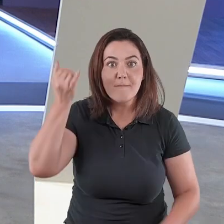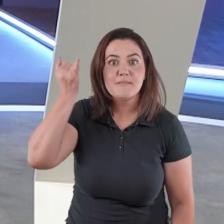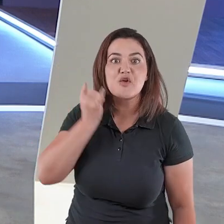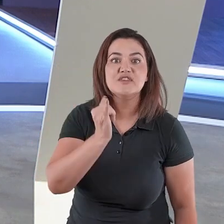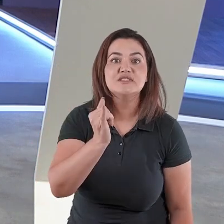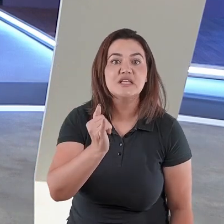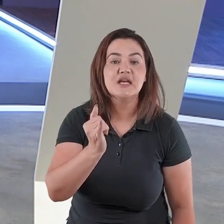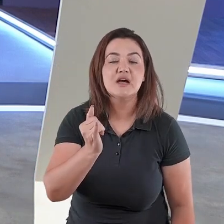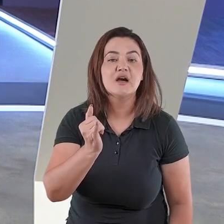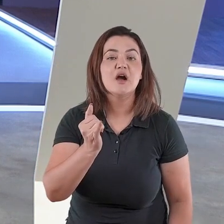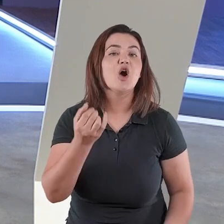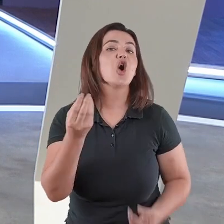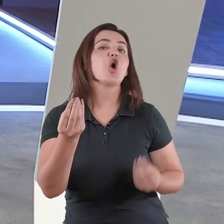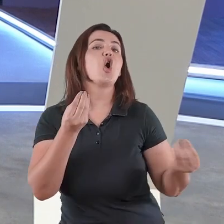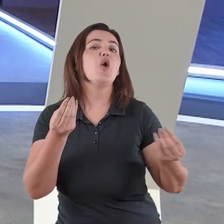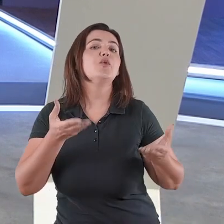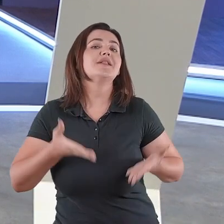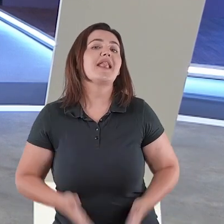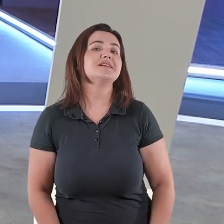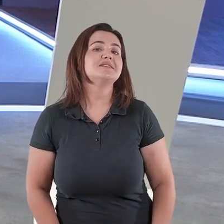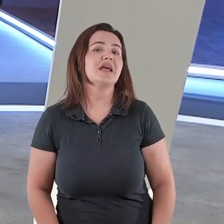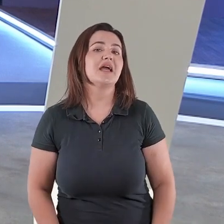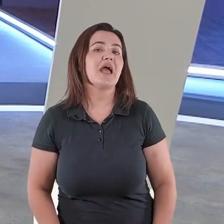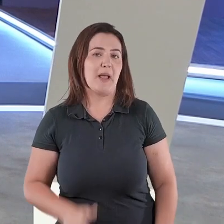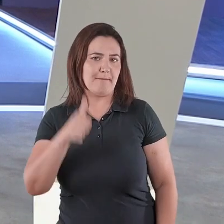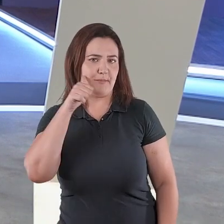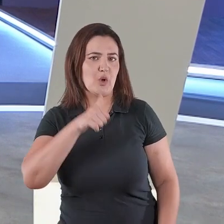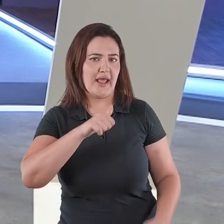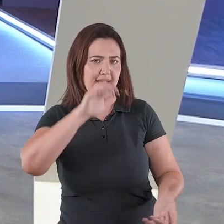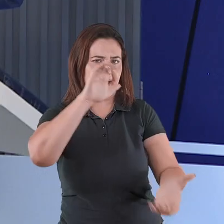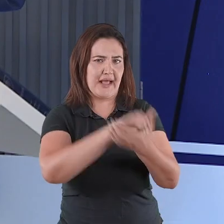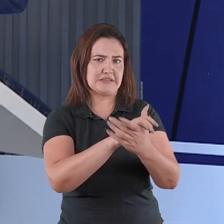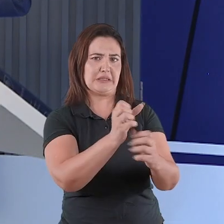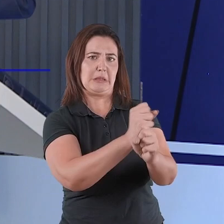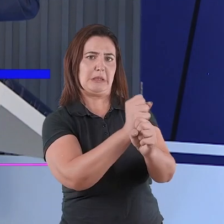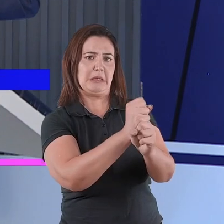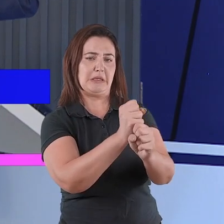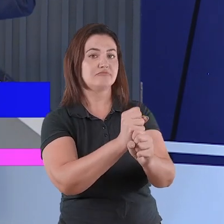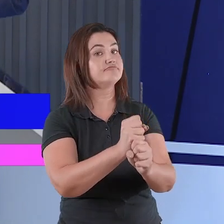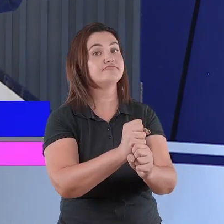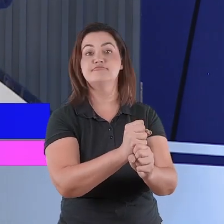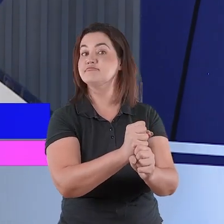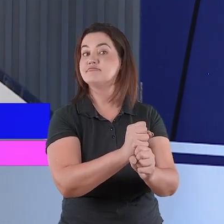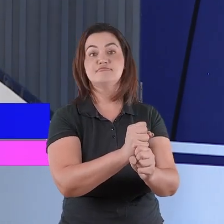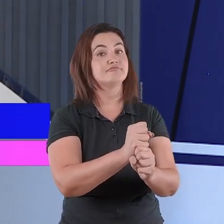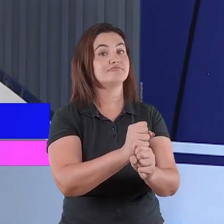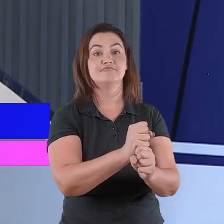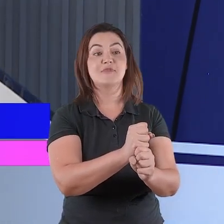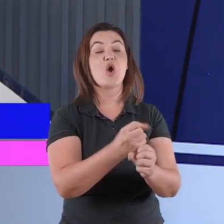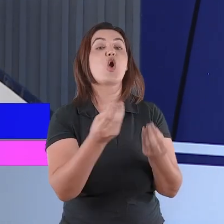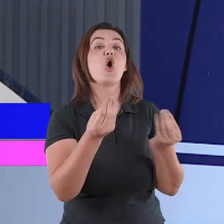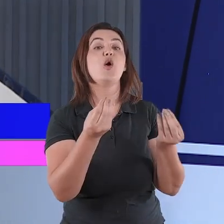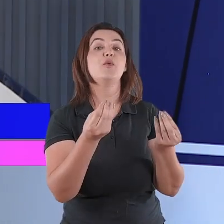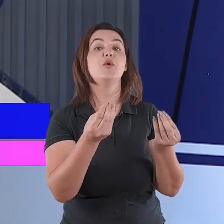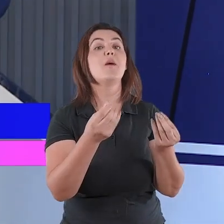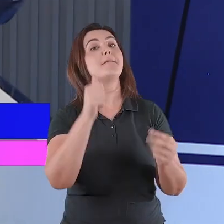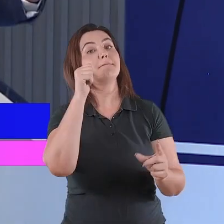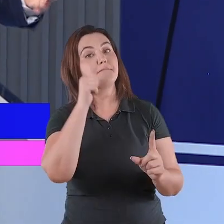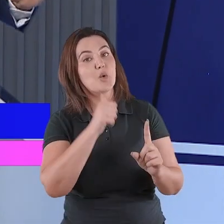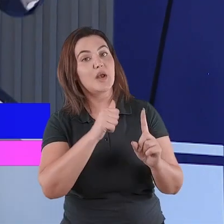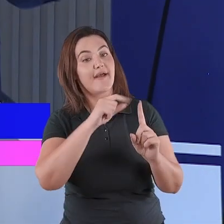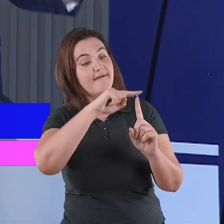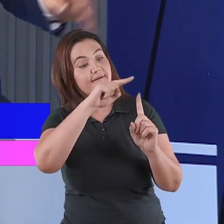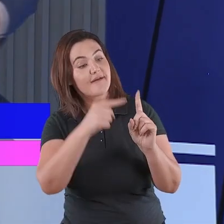nasceria de uma virgem, o nascimento de virgens hoje, pela